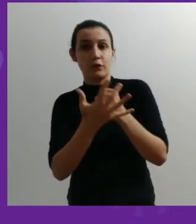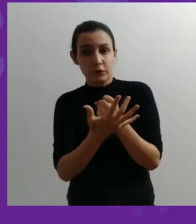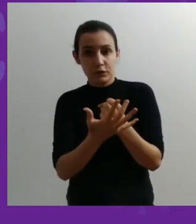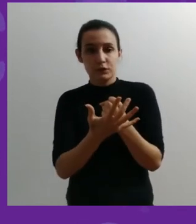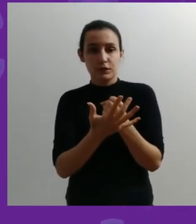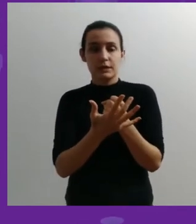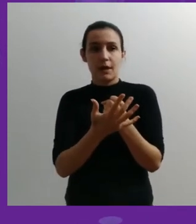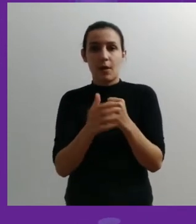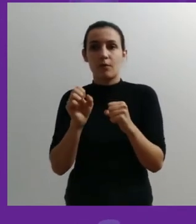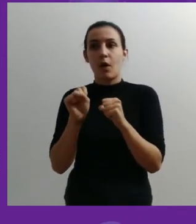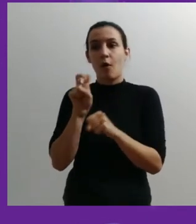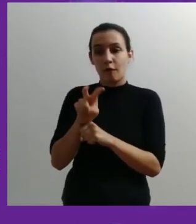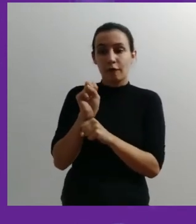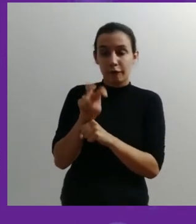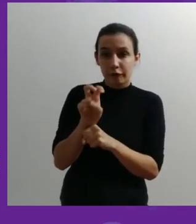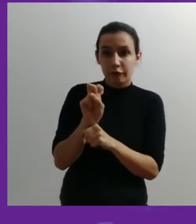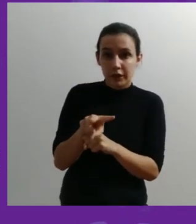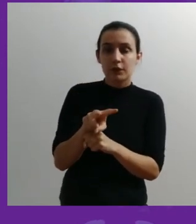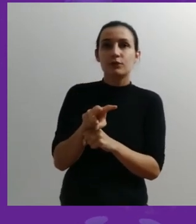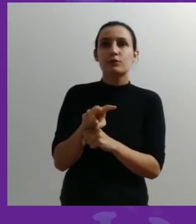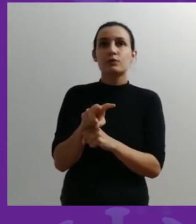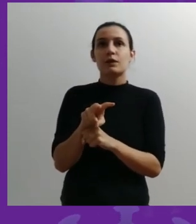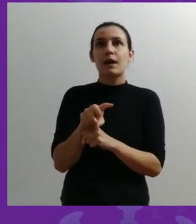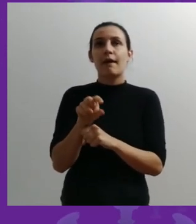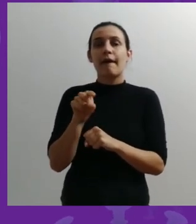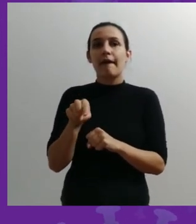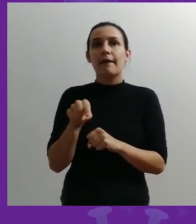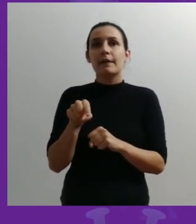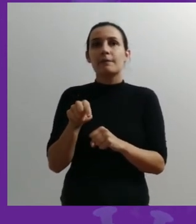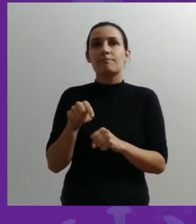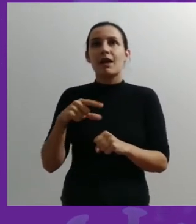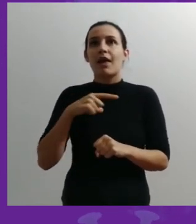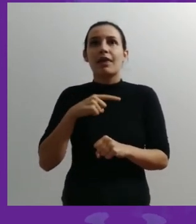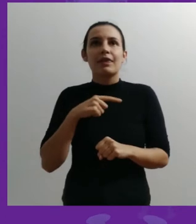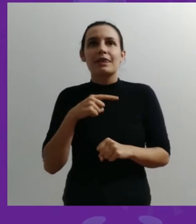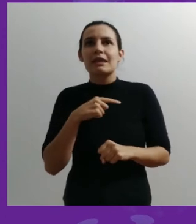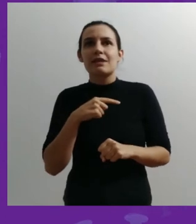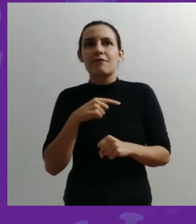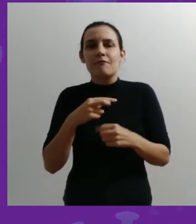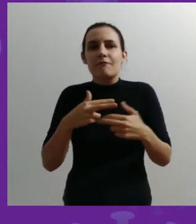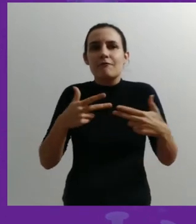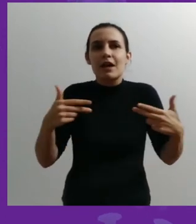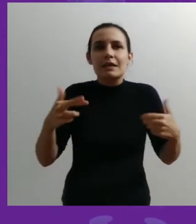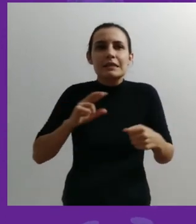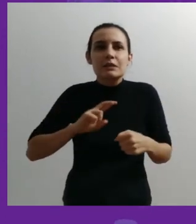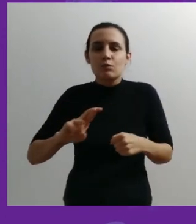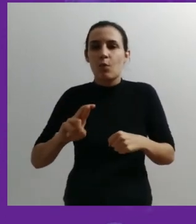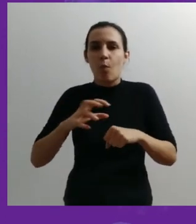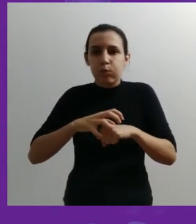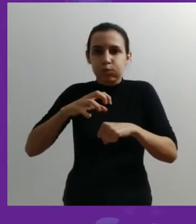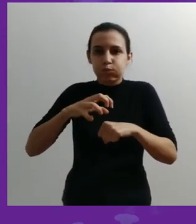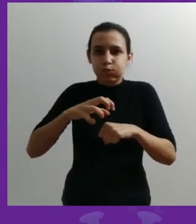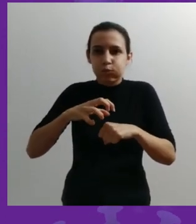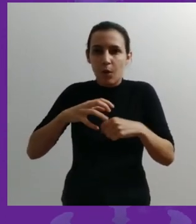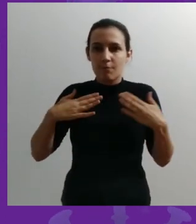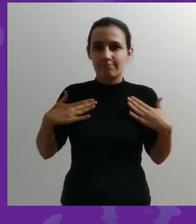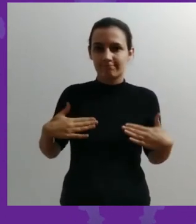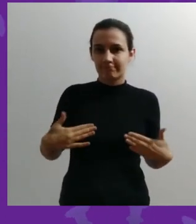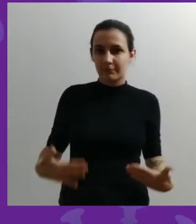-19, que é causada pelo novo coronavírus, ela desencadeia um tipo de resposta inflamatória